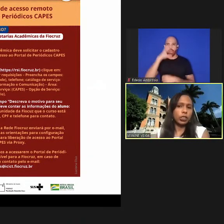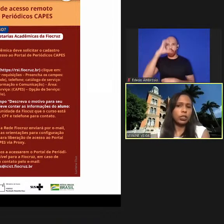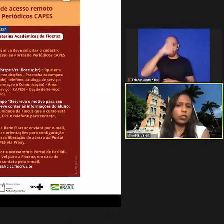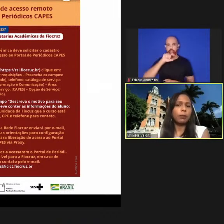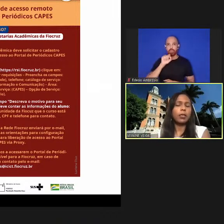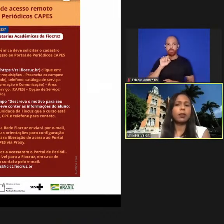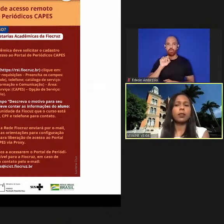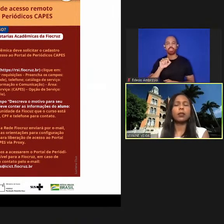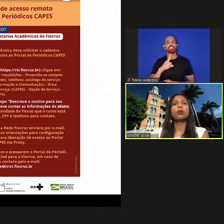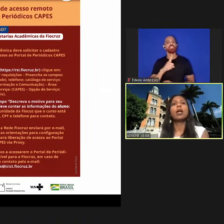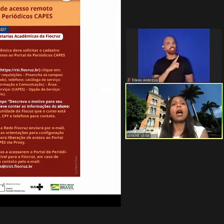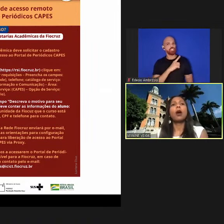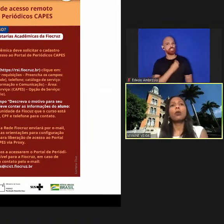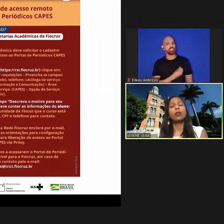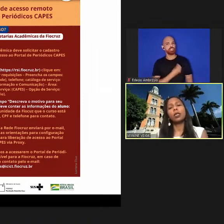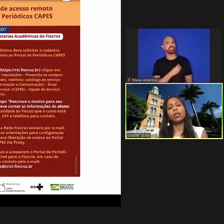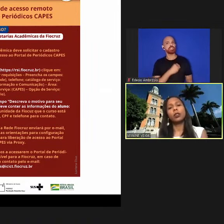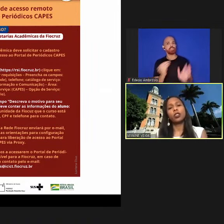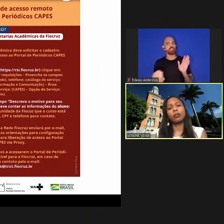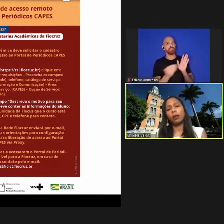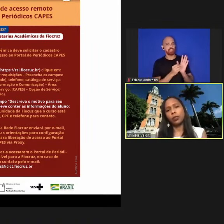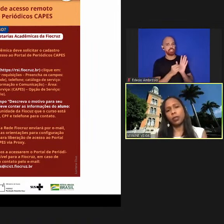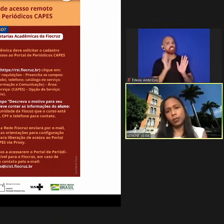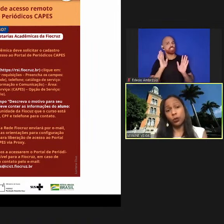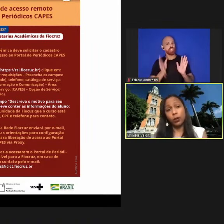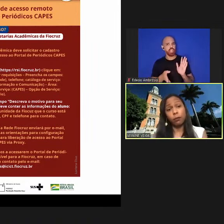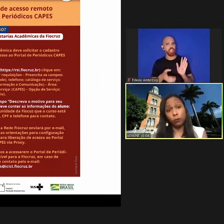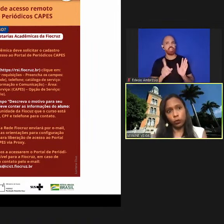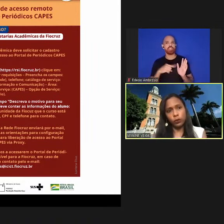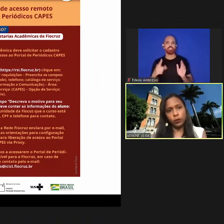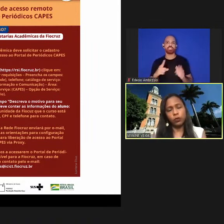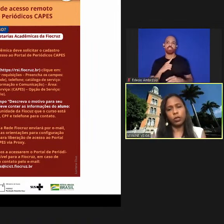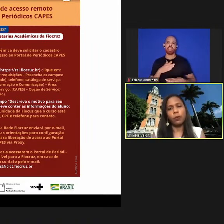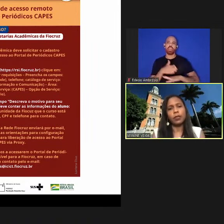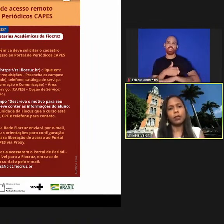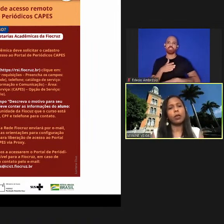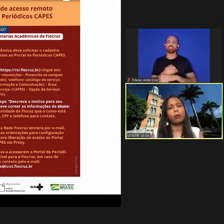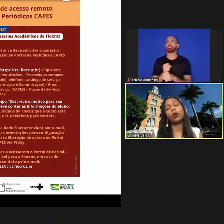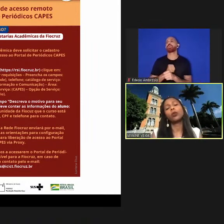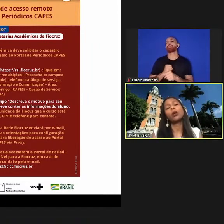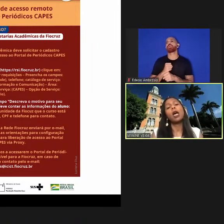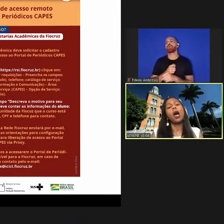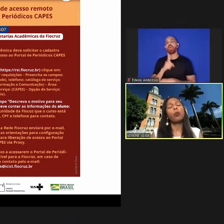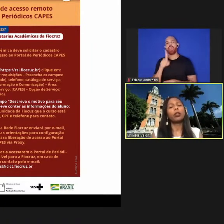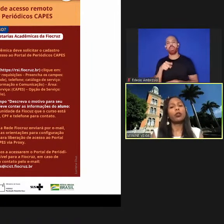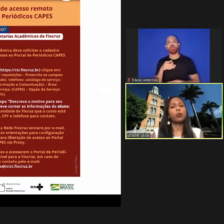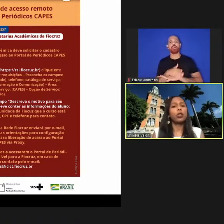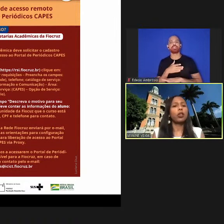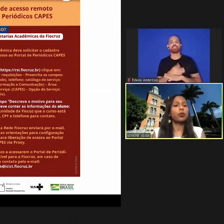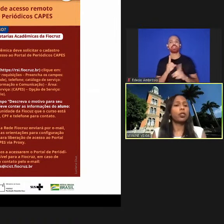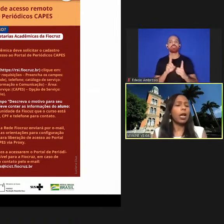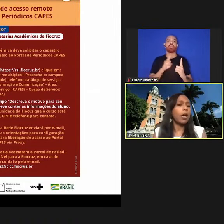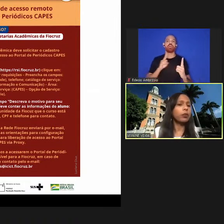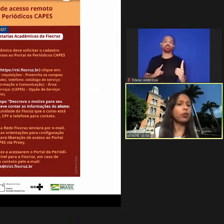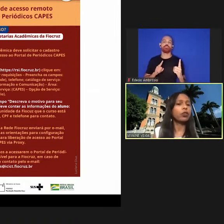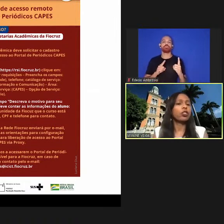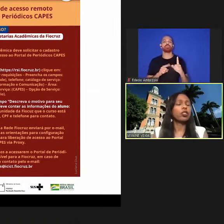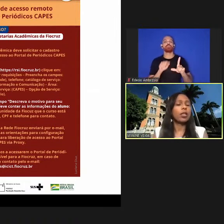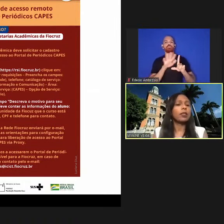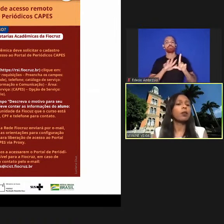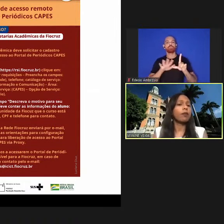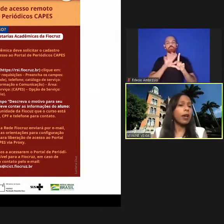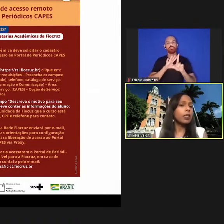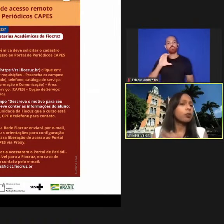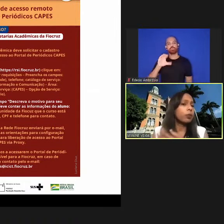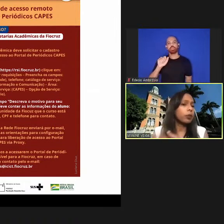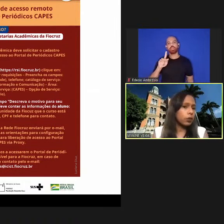já tinha estabelecido algo que nós já temos acesso a muitos anos que é um acesso remoto ao portal de periódicos CAPES onde a gente